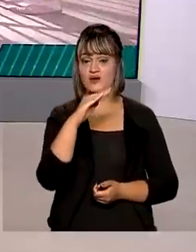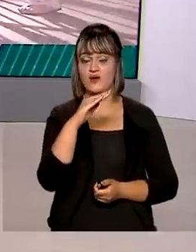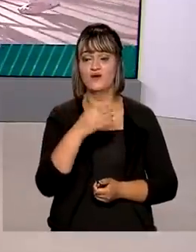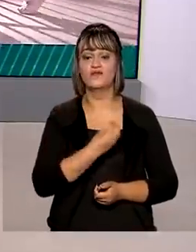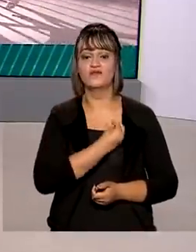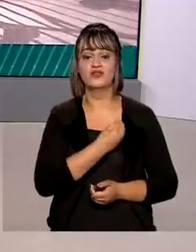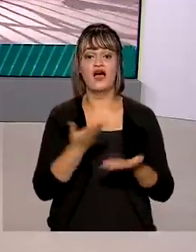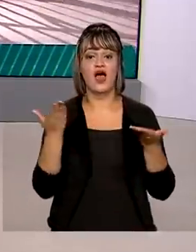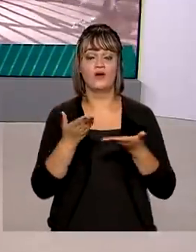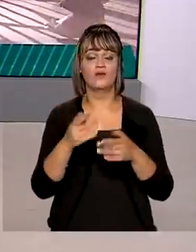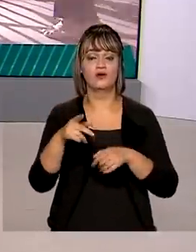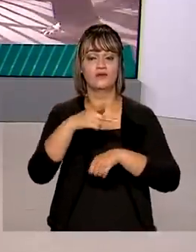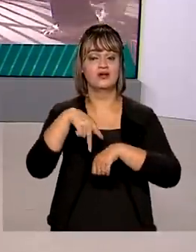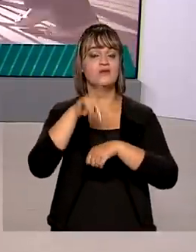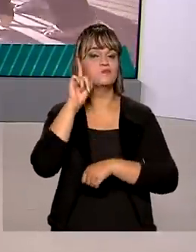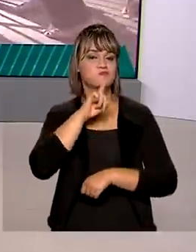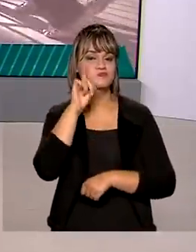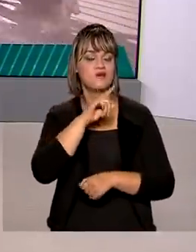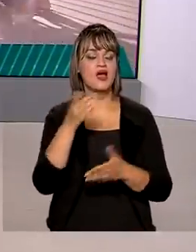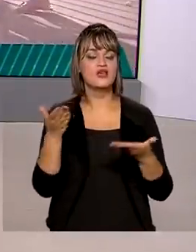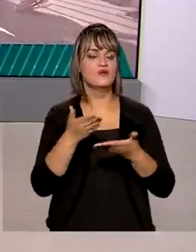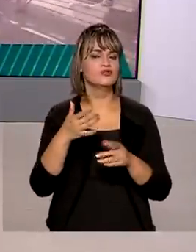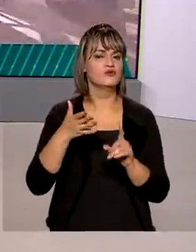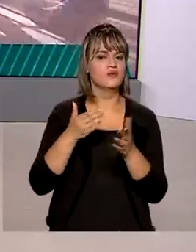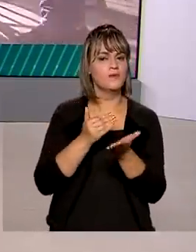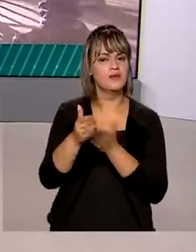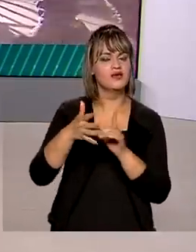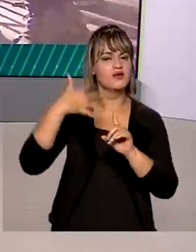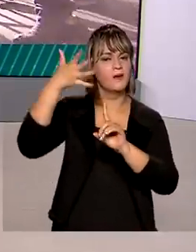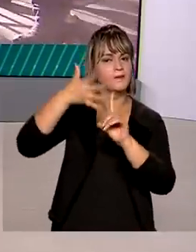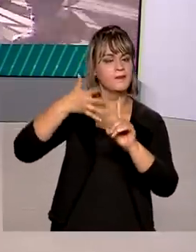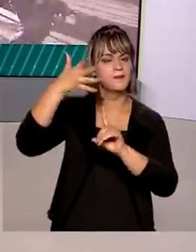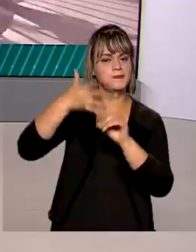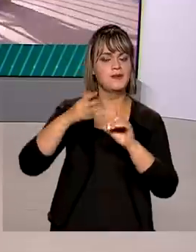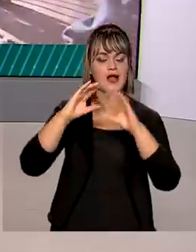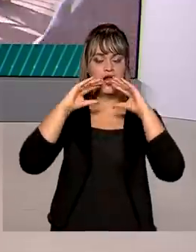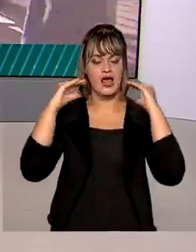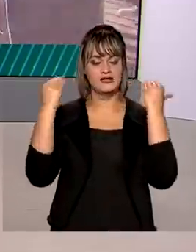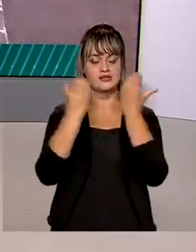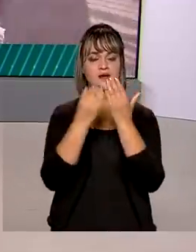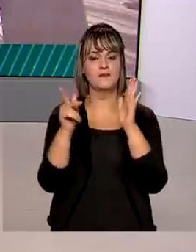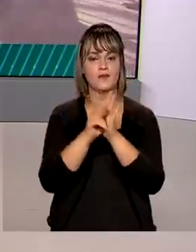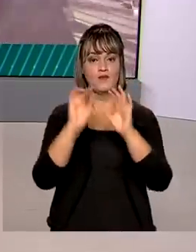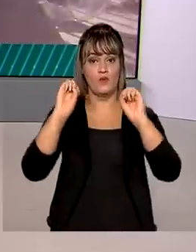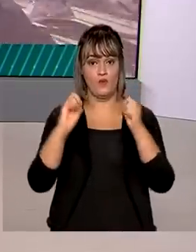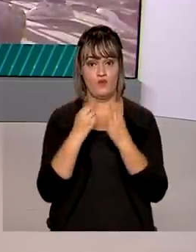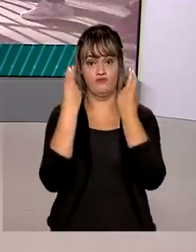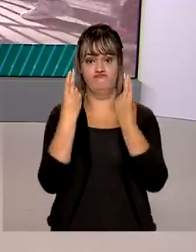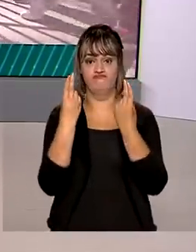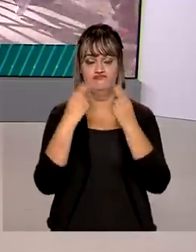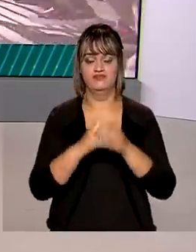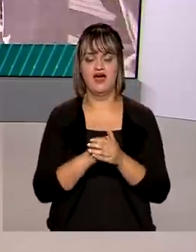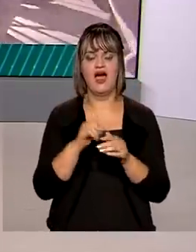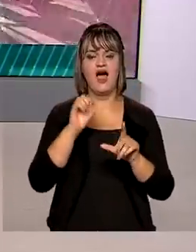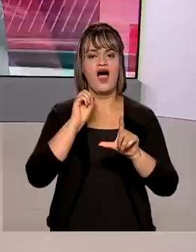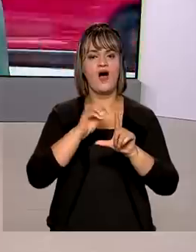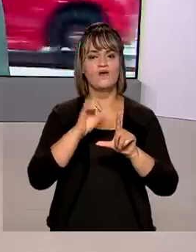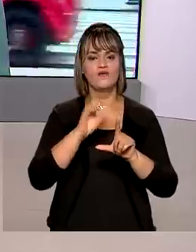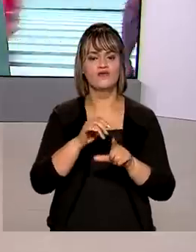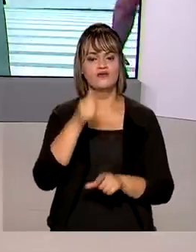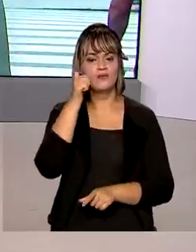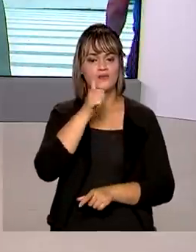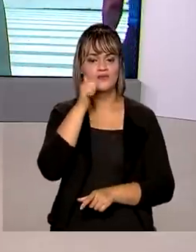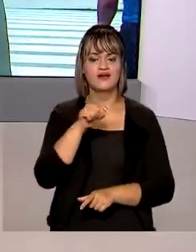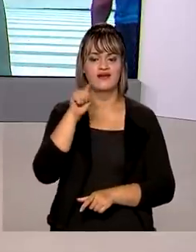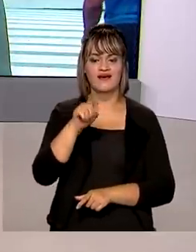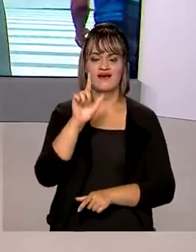está nos Estados Unidos e hoje faz o discurso de abertura na Assembleia Geral das Nações Unidas. Ao vivo de Nova Iorque,